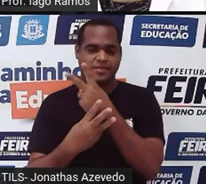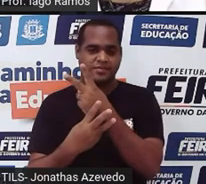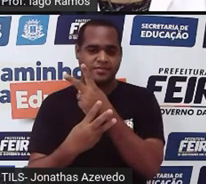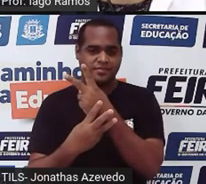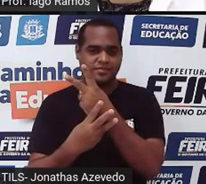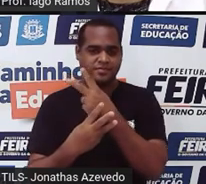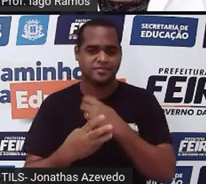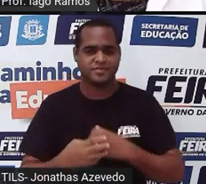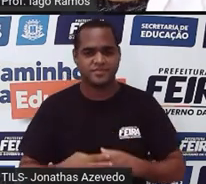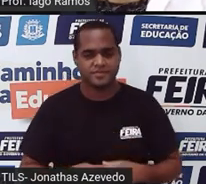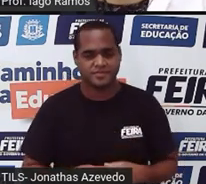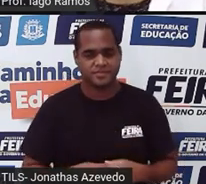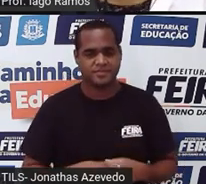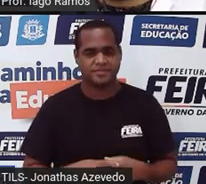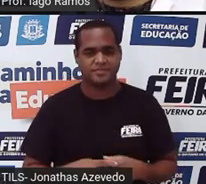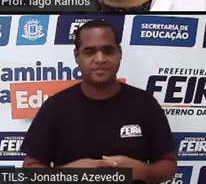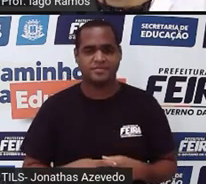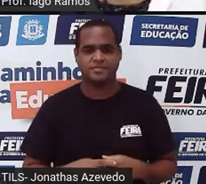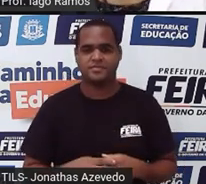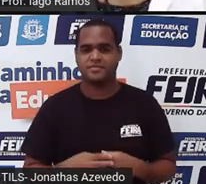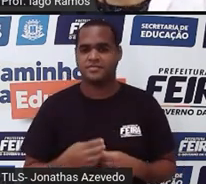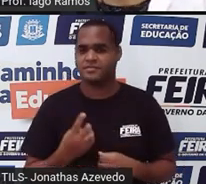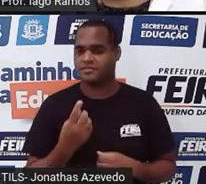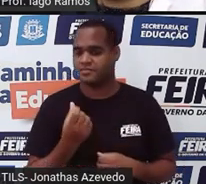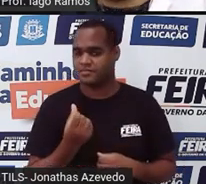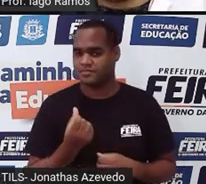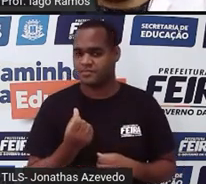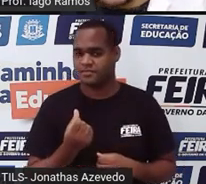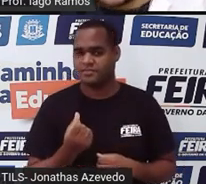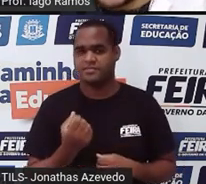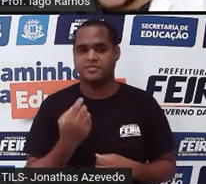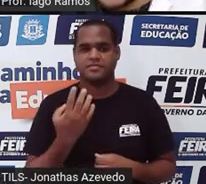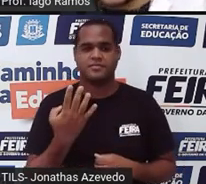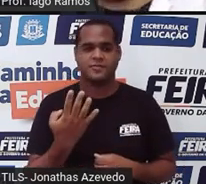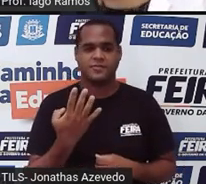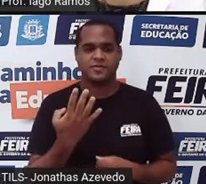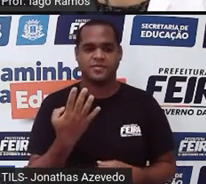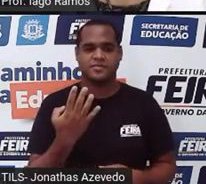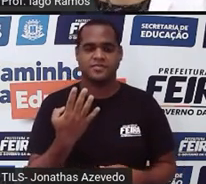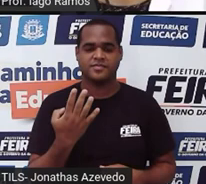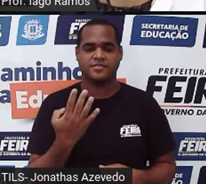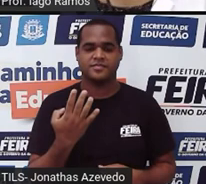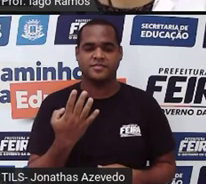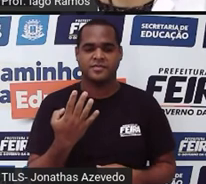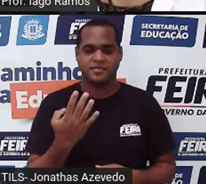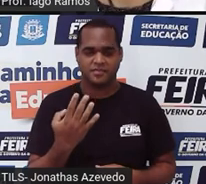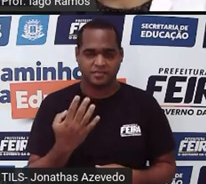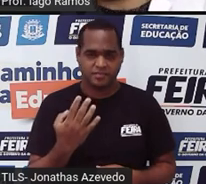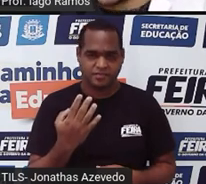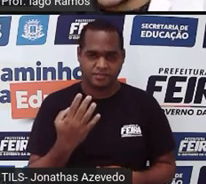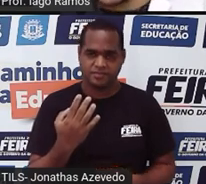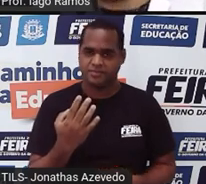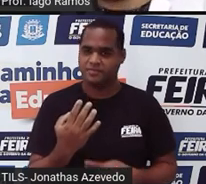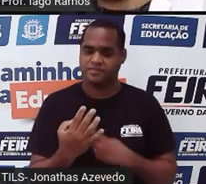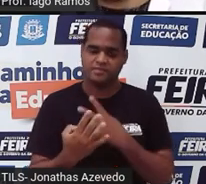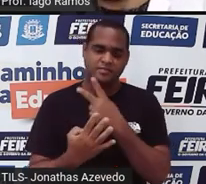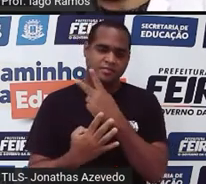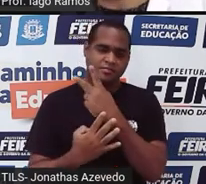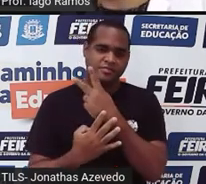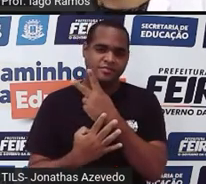2. 16 é 4 vezes 4. 4 elevado a 2.